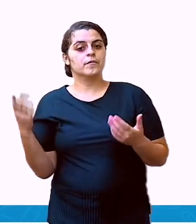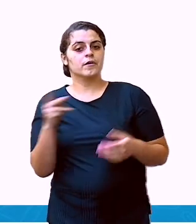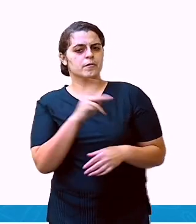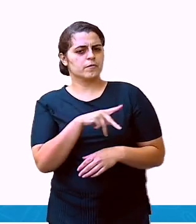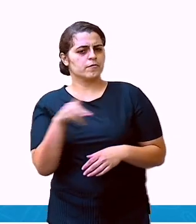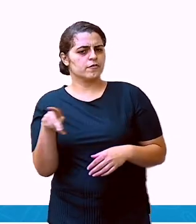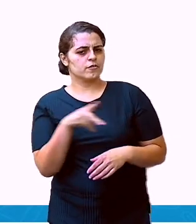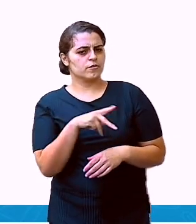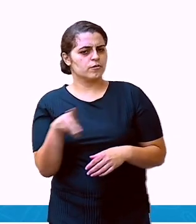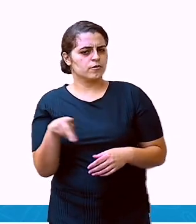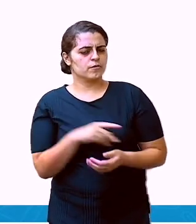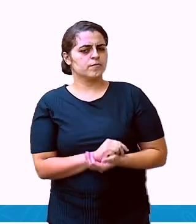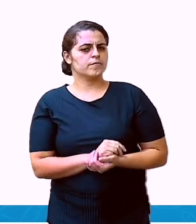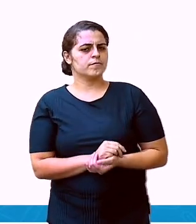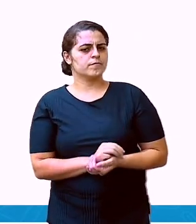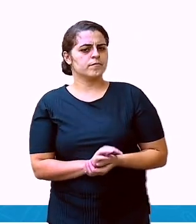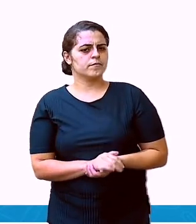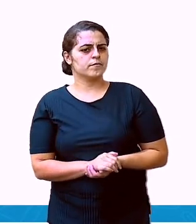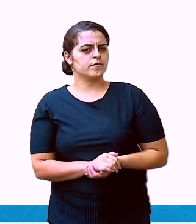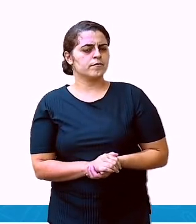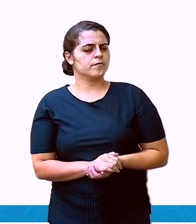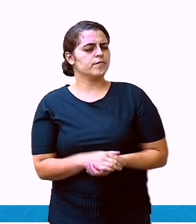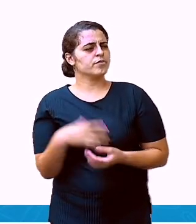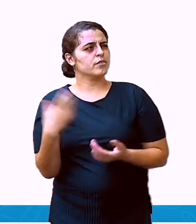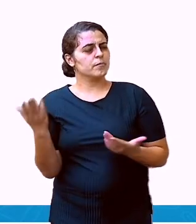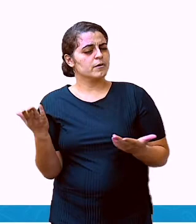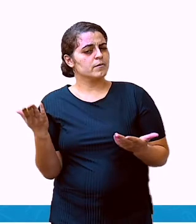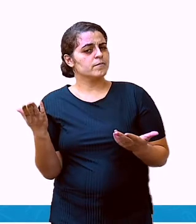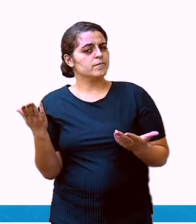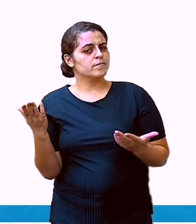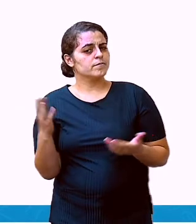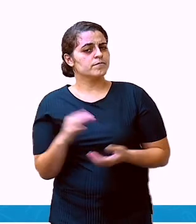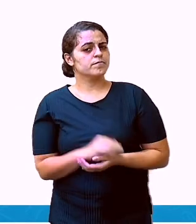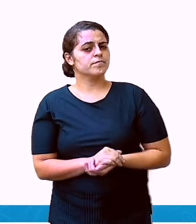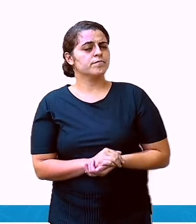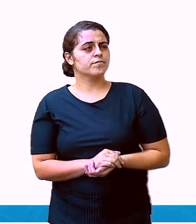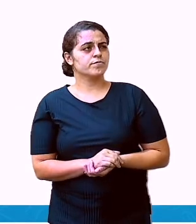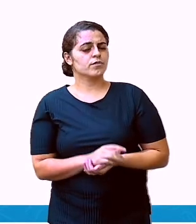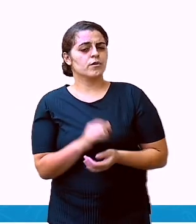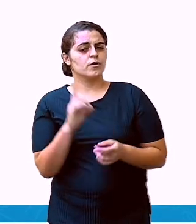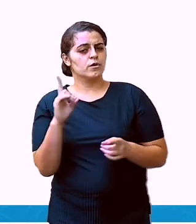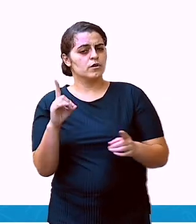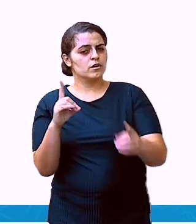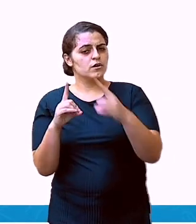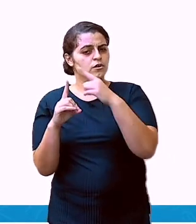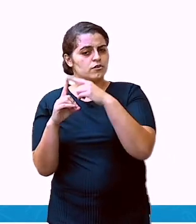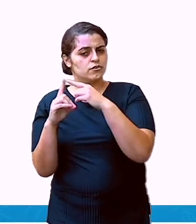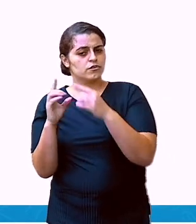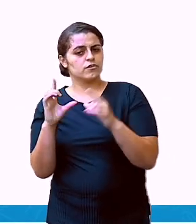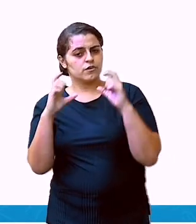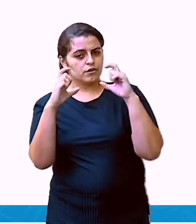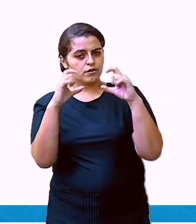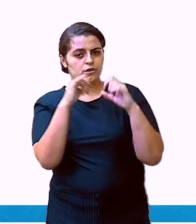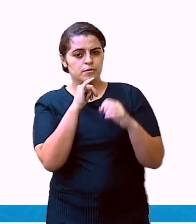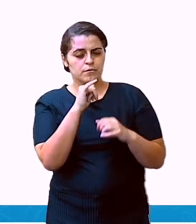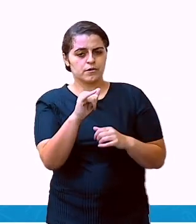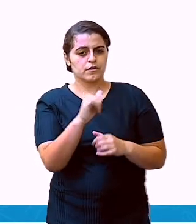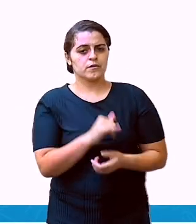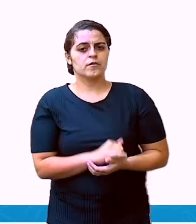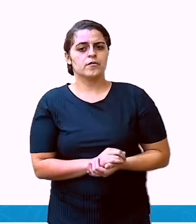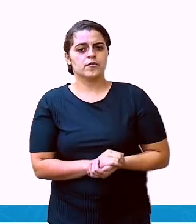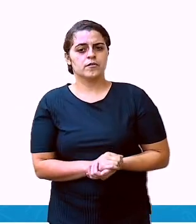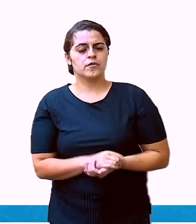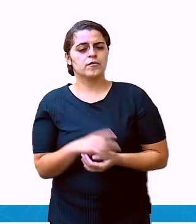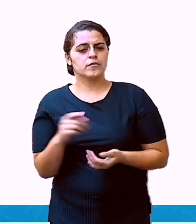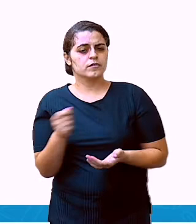Para a professora? Será para quem? O destinatário do bilhete, para quem